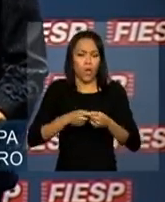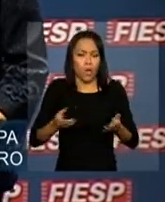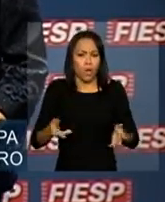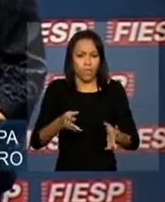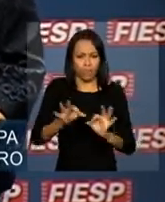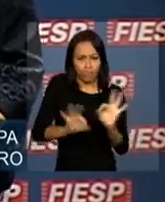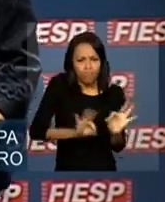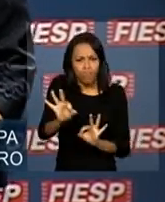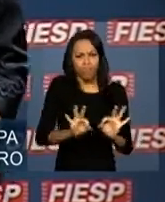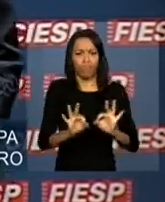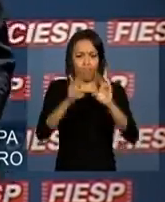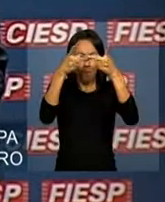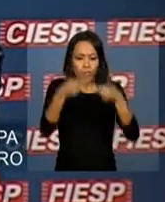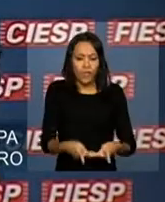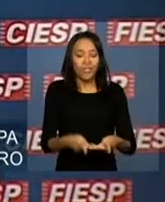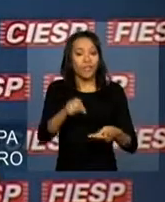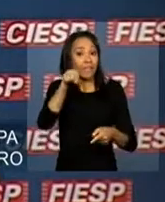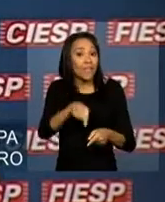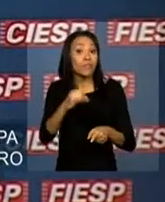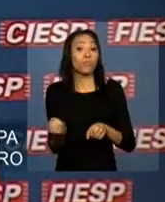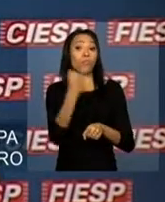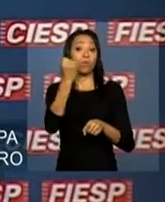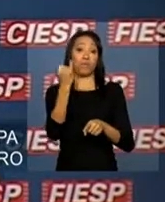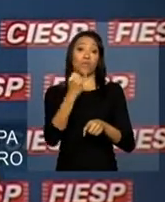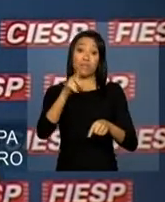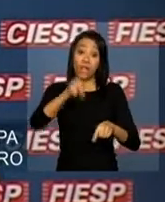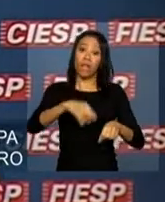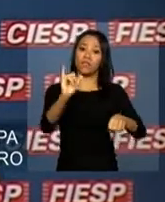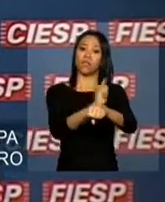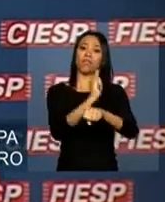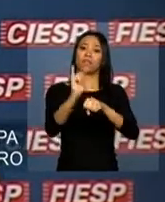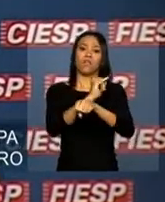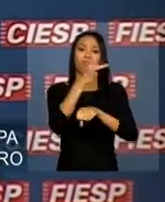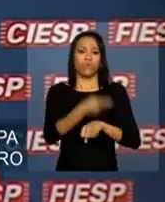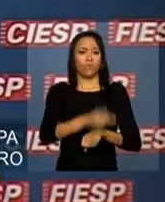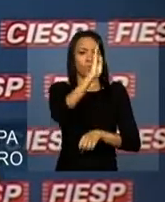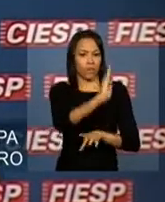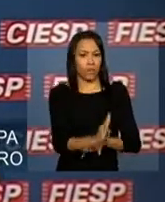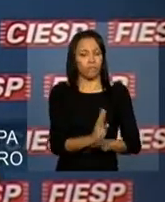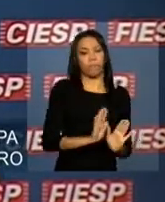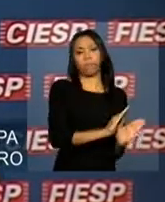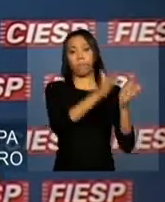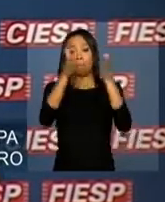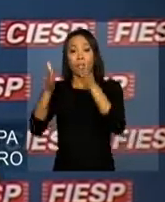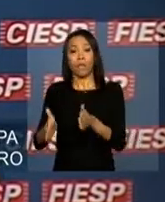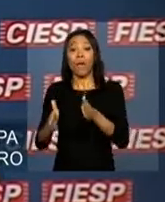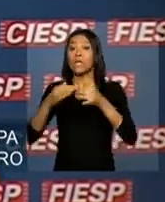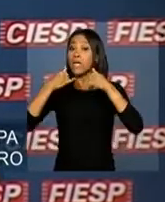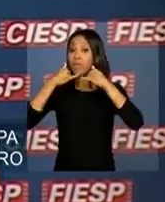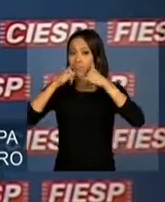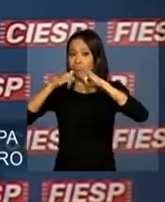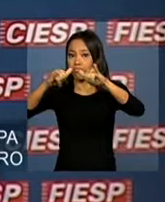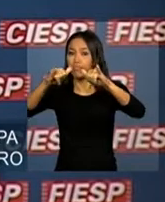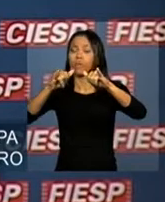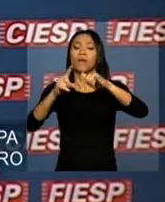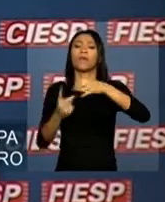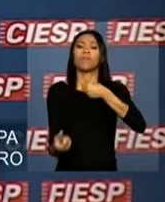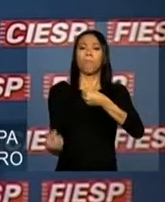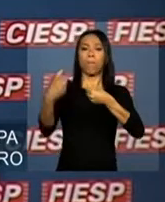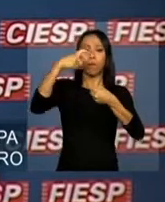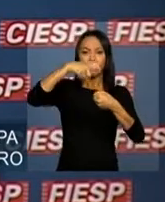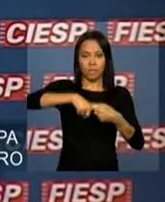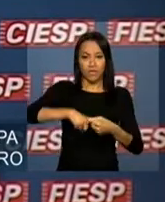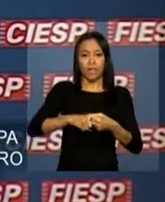estratégicos para o país. No campo da energia, cito a parceria entre a Petroleira